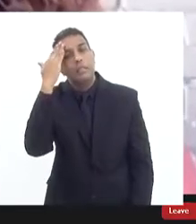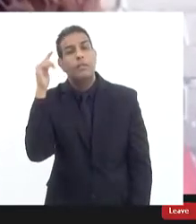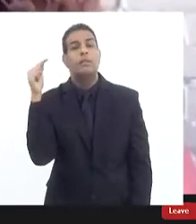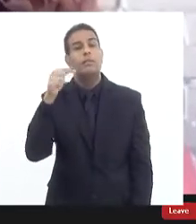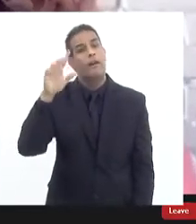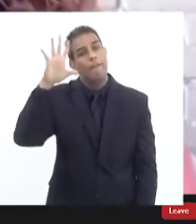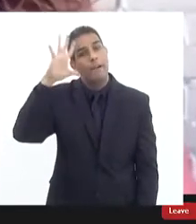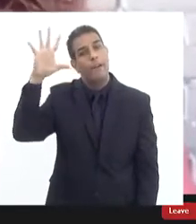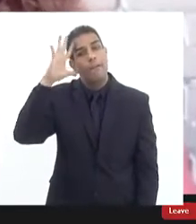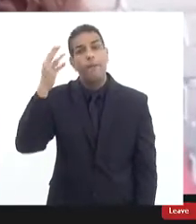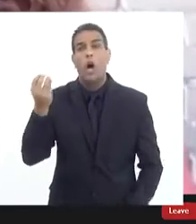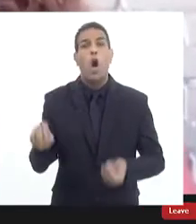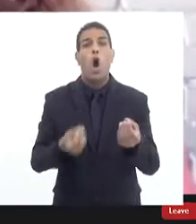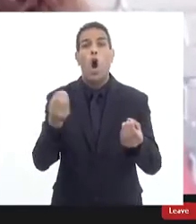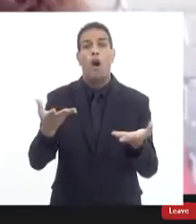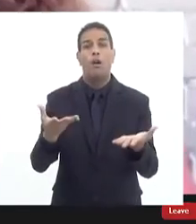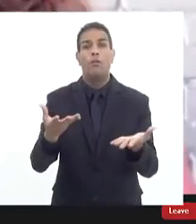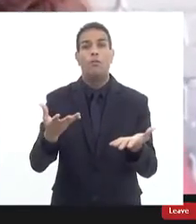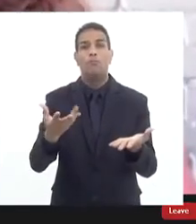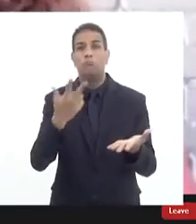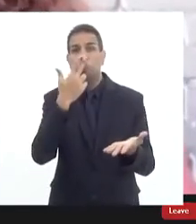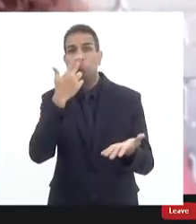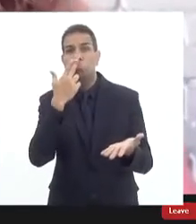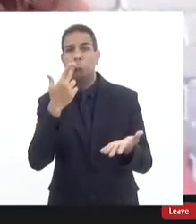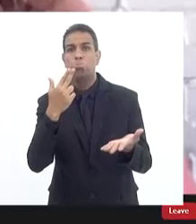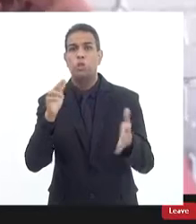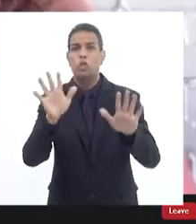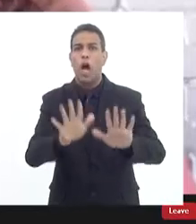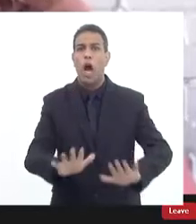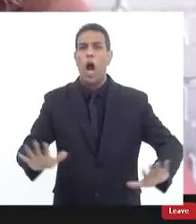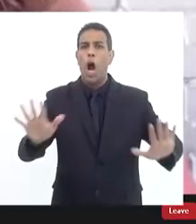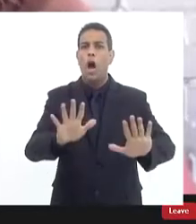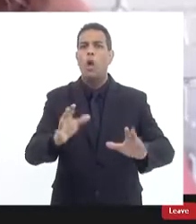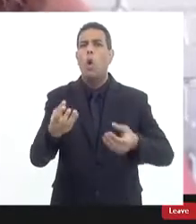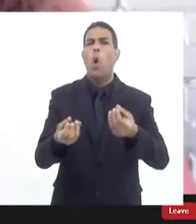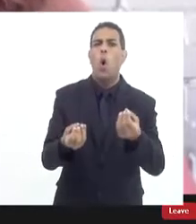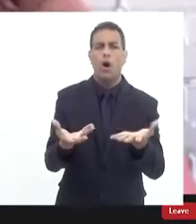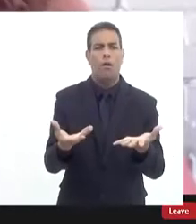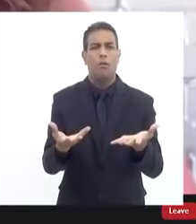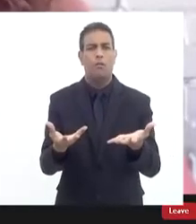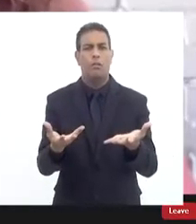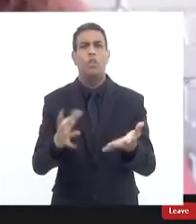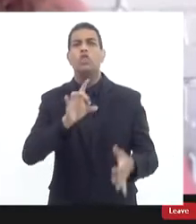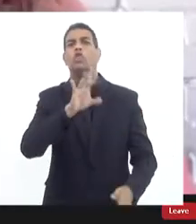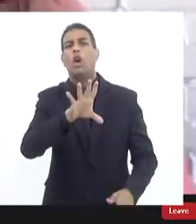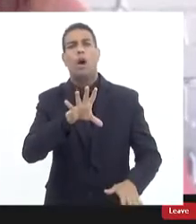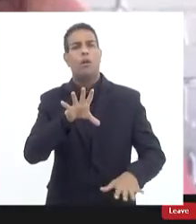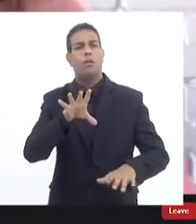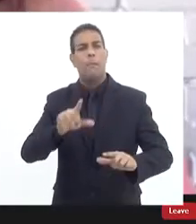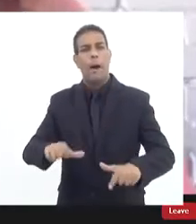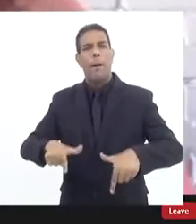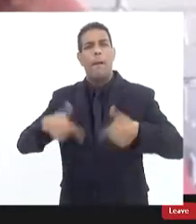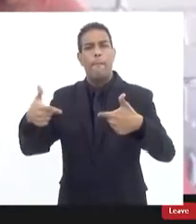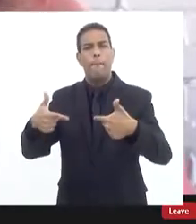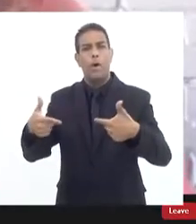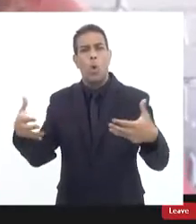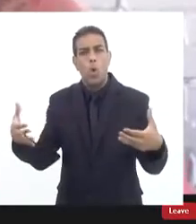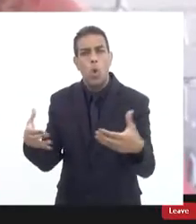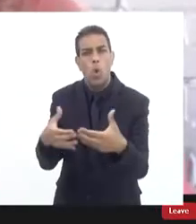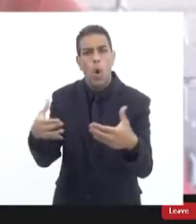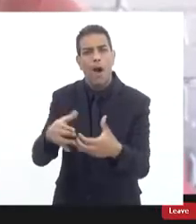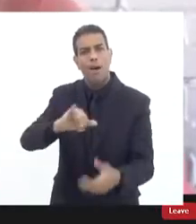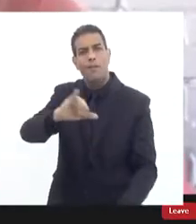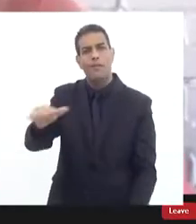pouco mais sobre uma avaliação mais geral e não apenas sobre a operação policial do Jacarezinho